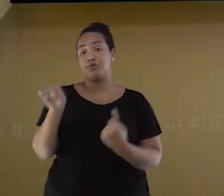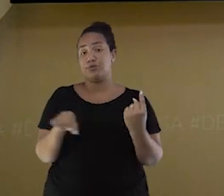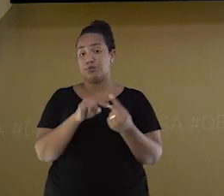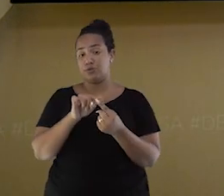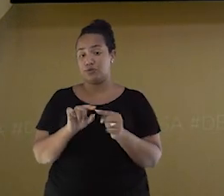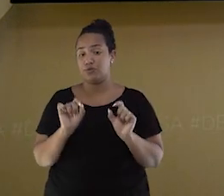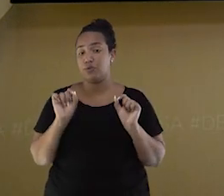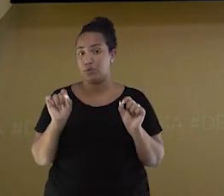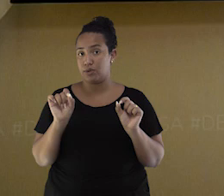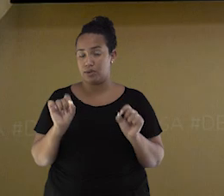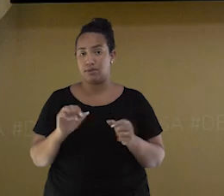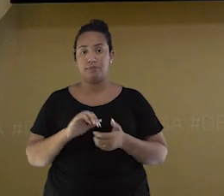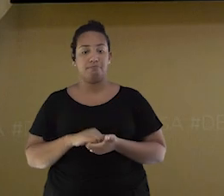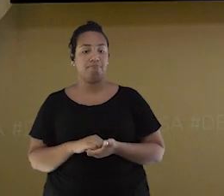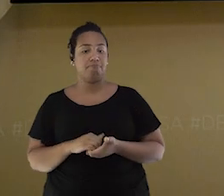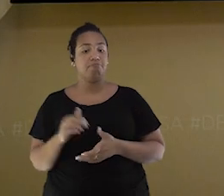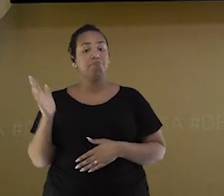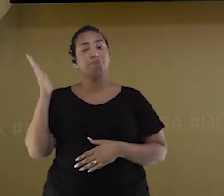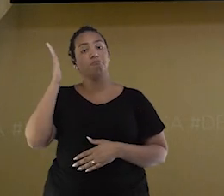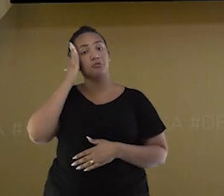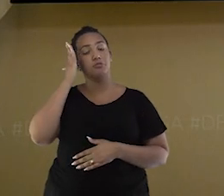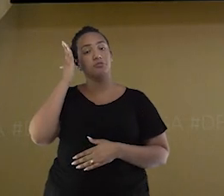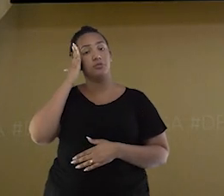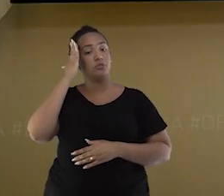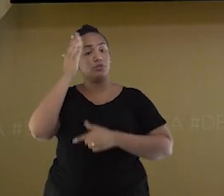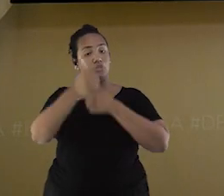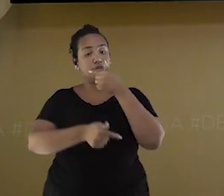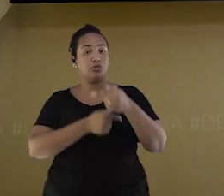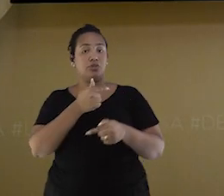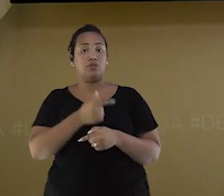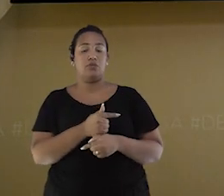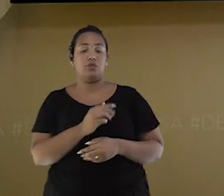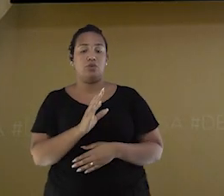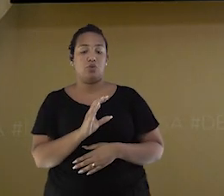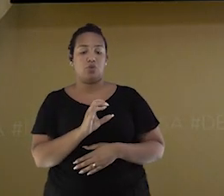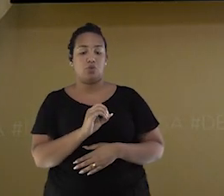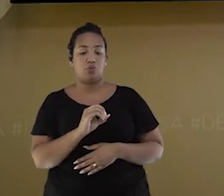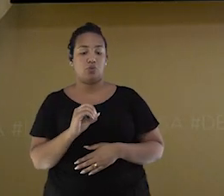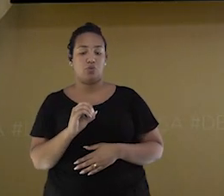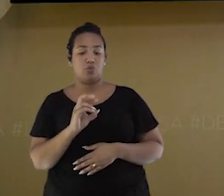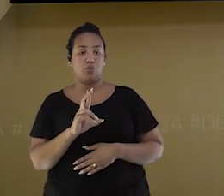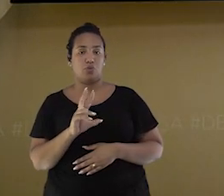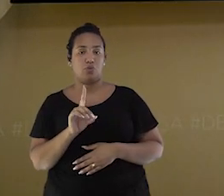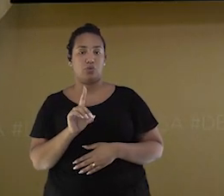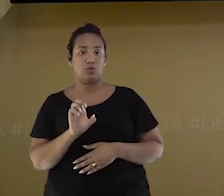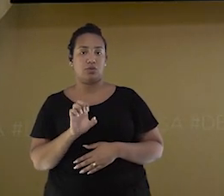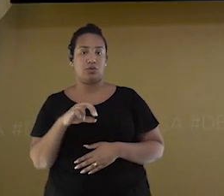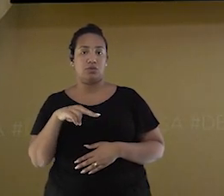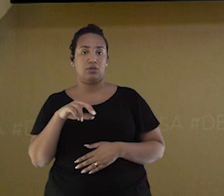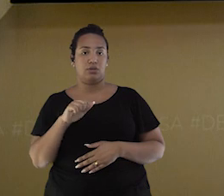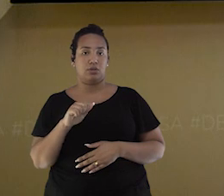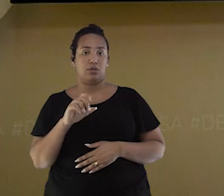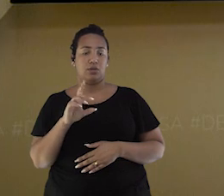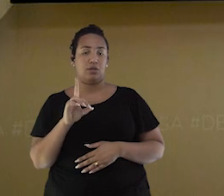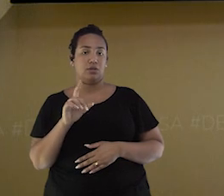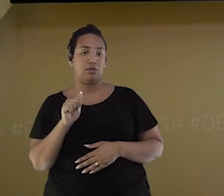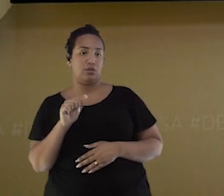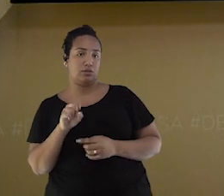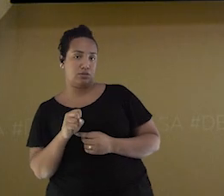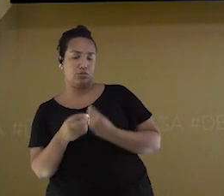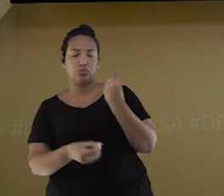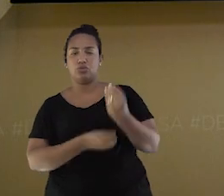entender o que são as coordenadas geográficas por meio do jogo Batalha Naval. Para